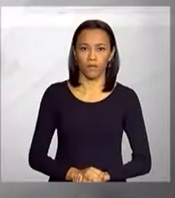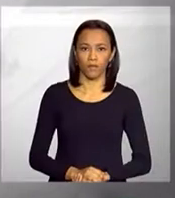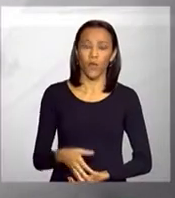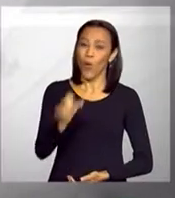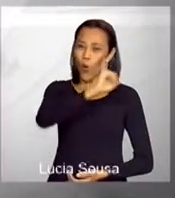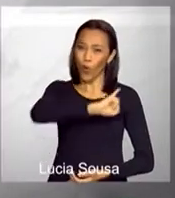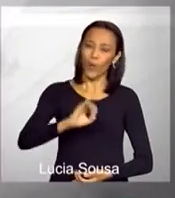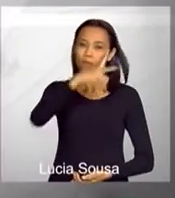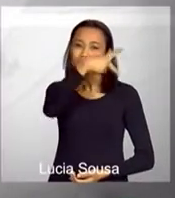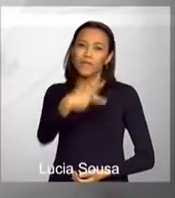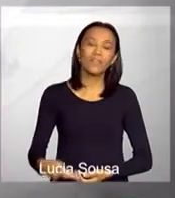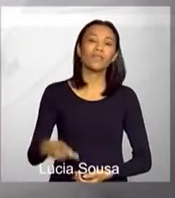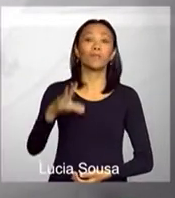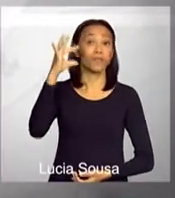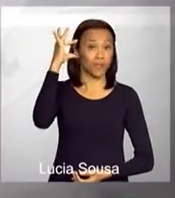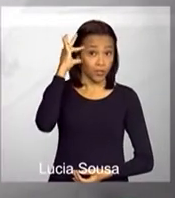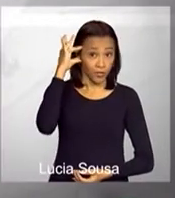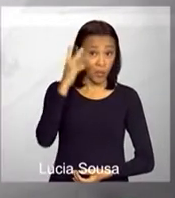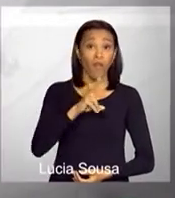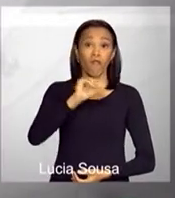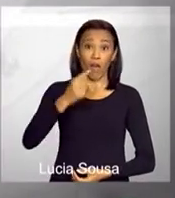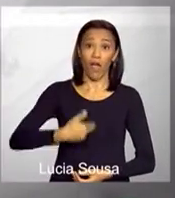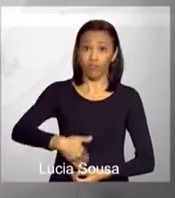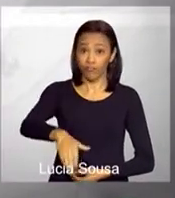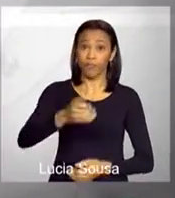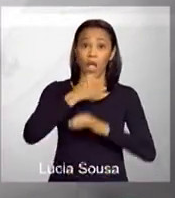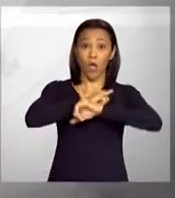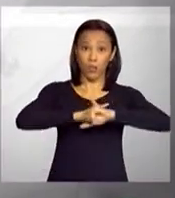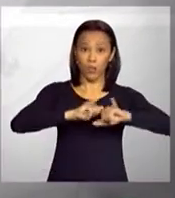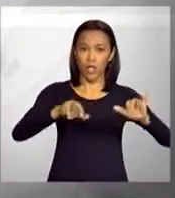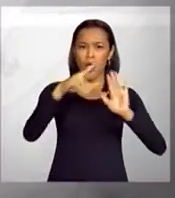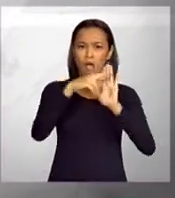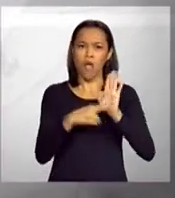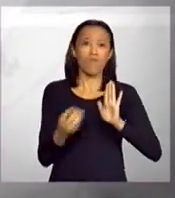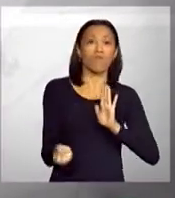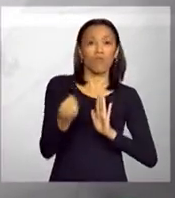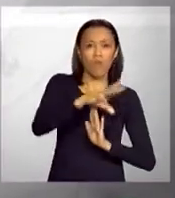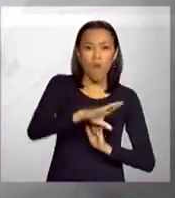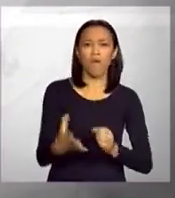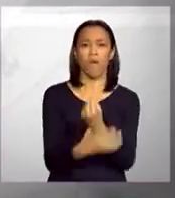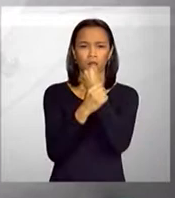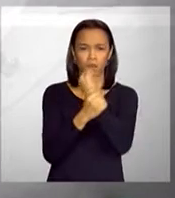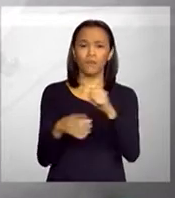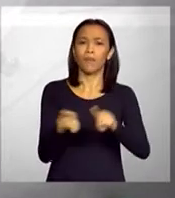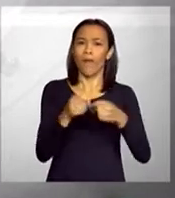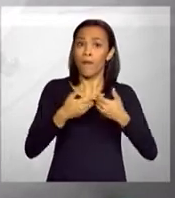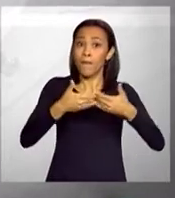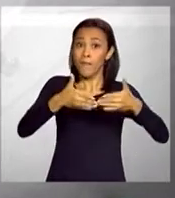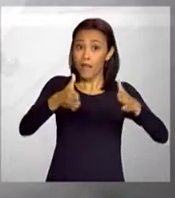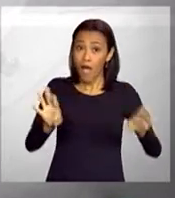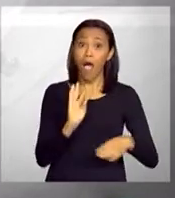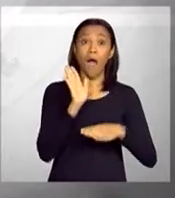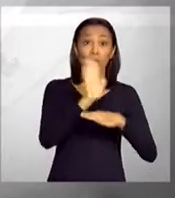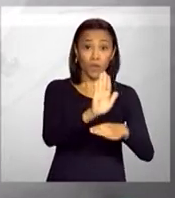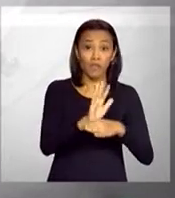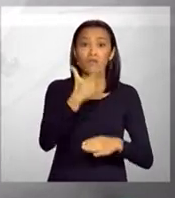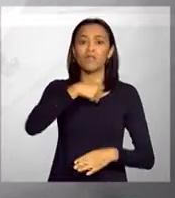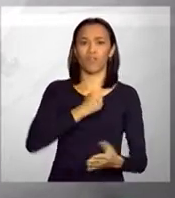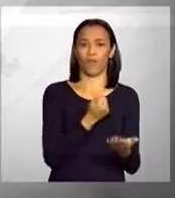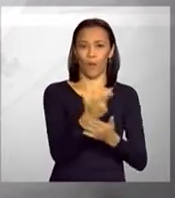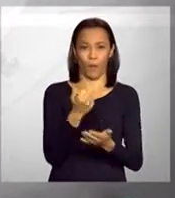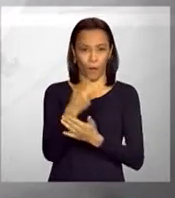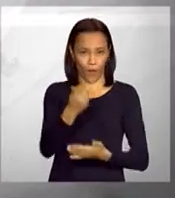Olá, a presidenta Dima Rousseff anuncia hoje medidas para garantir e ampliar a proteção aos consumidores